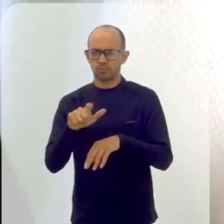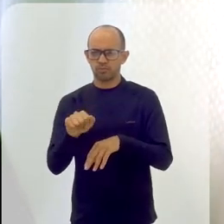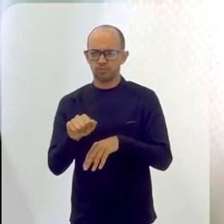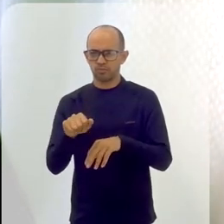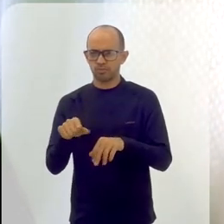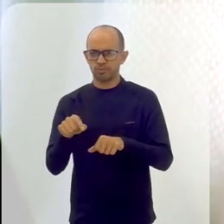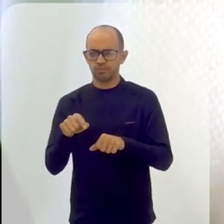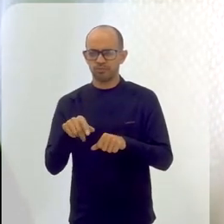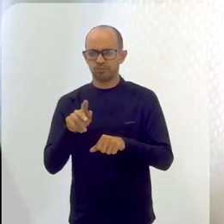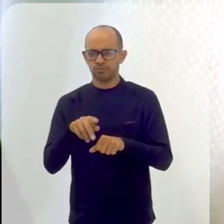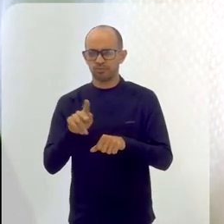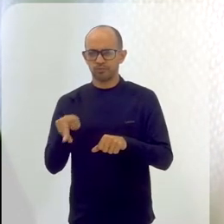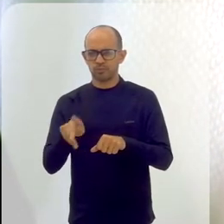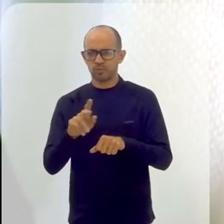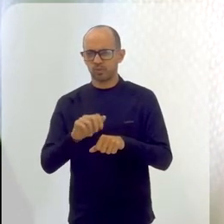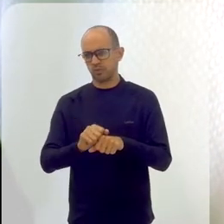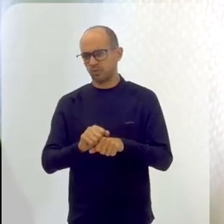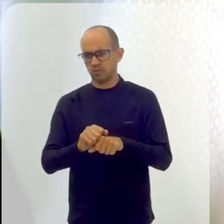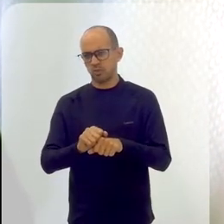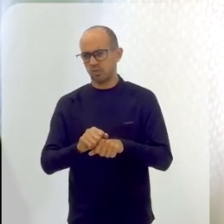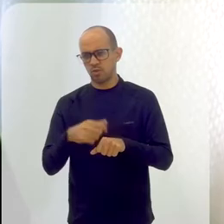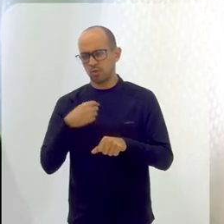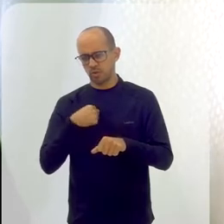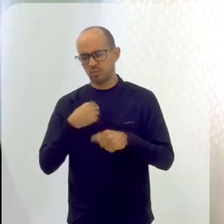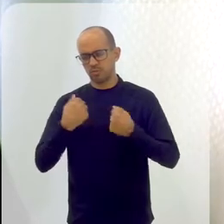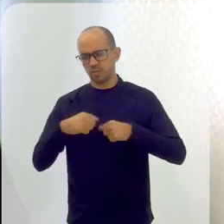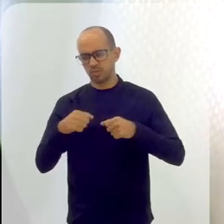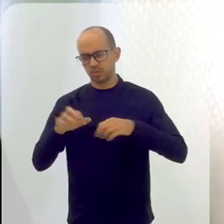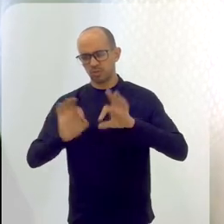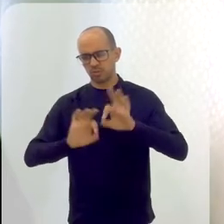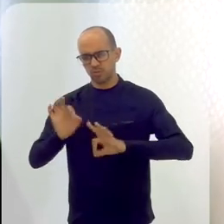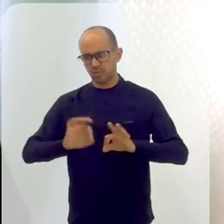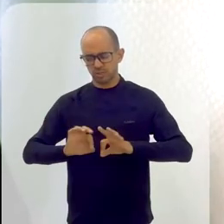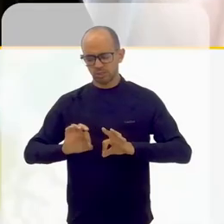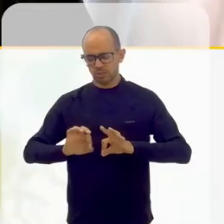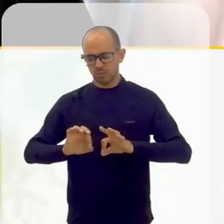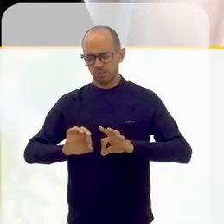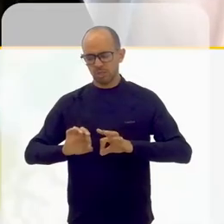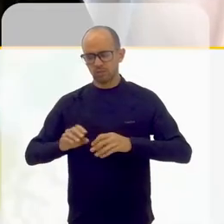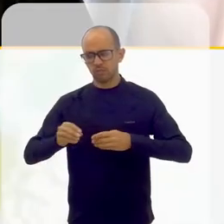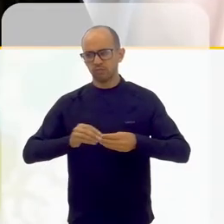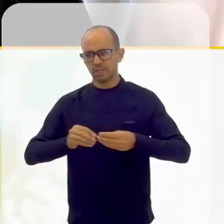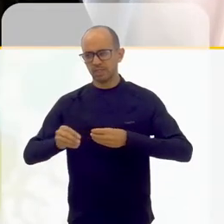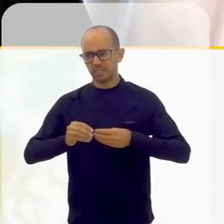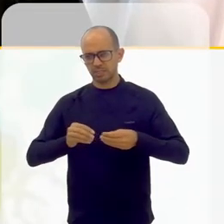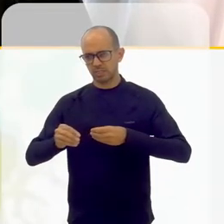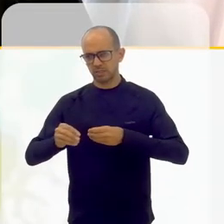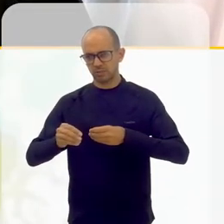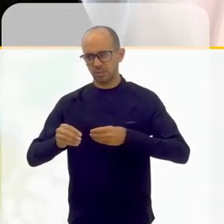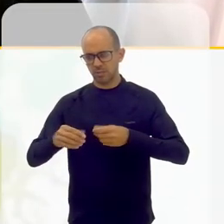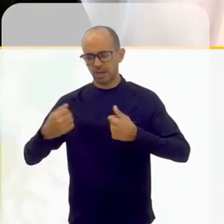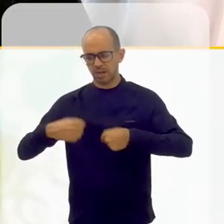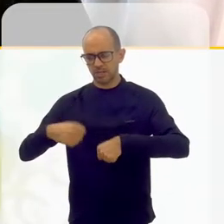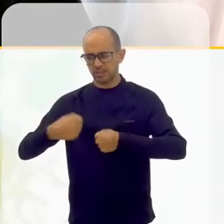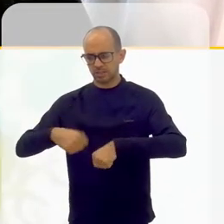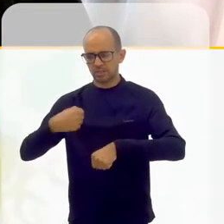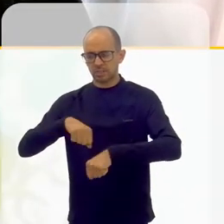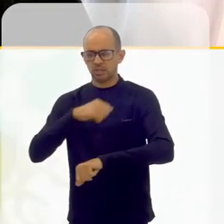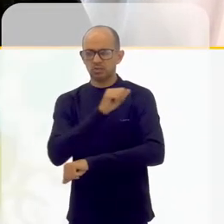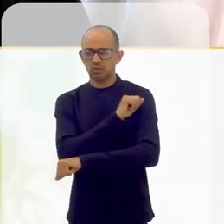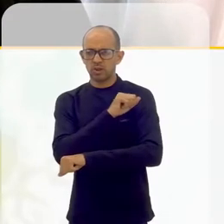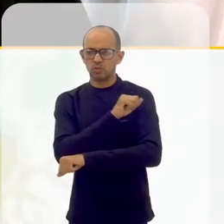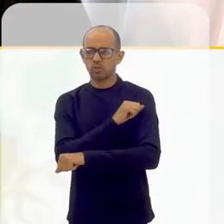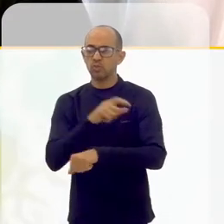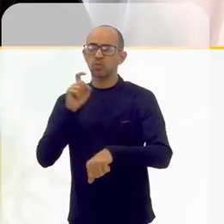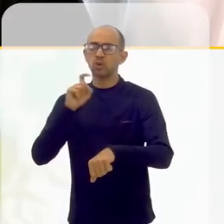qualquer outro professor deve ter, ou professora. Mas esse planejamento, ele tem que estar aberto ao como os alunos estão, ao que eles se sentirem